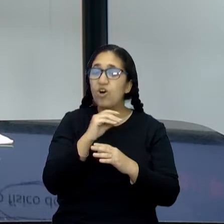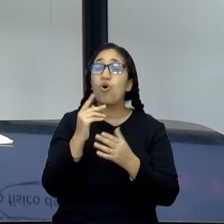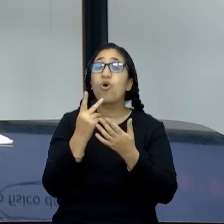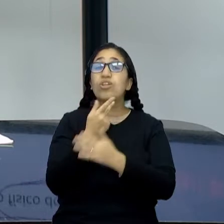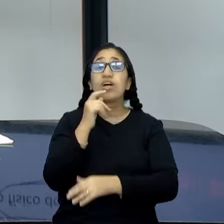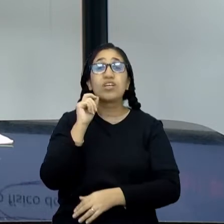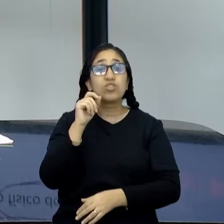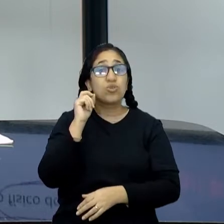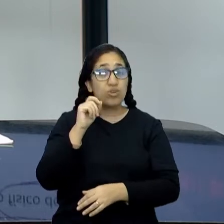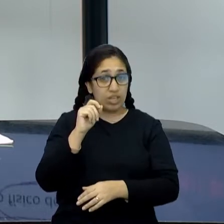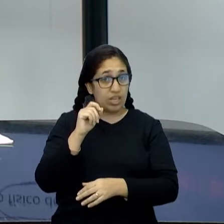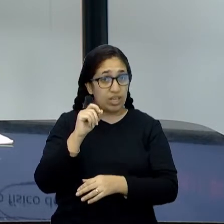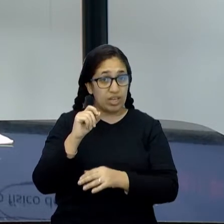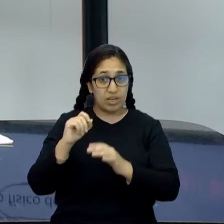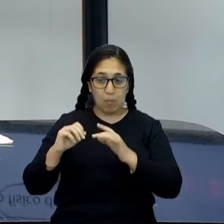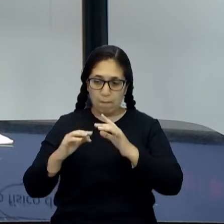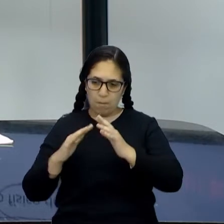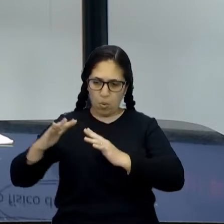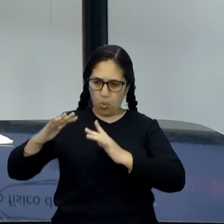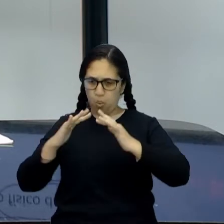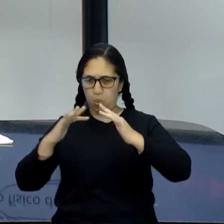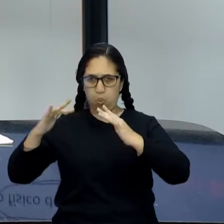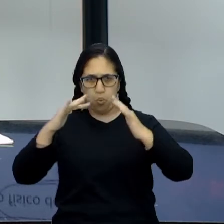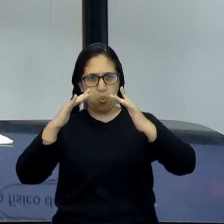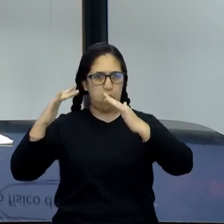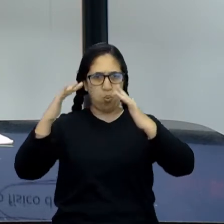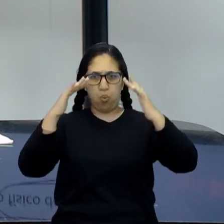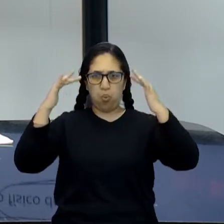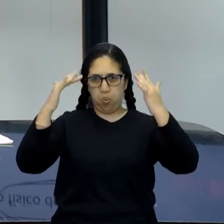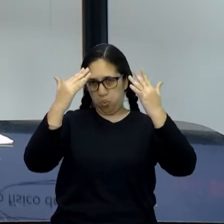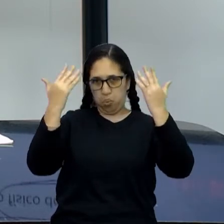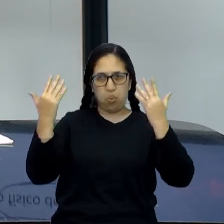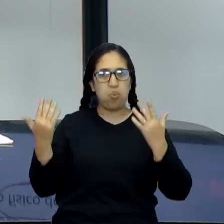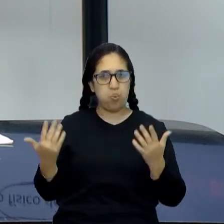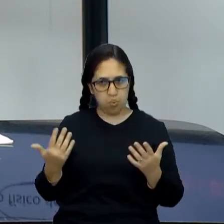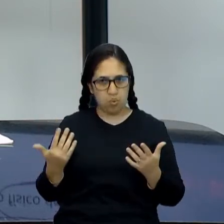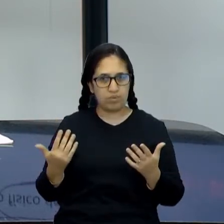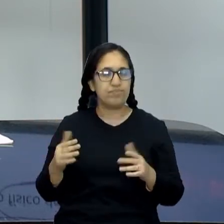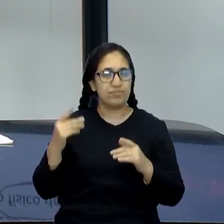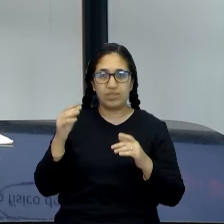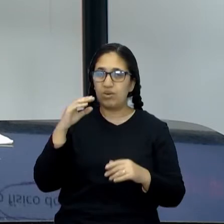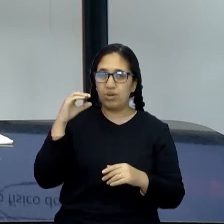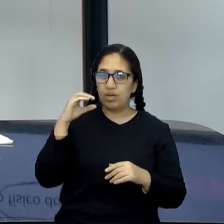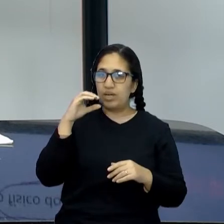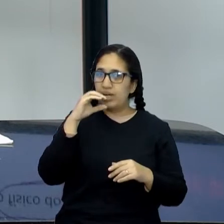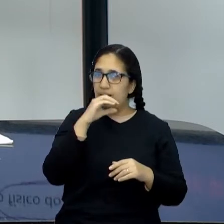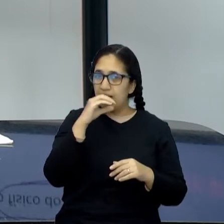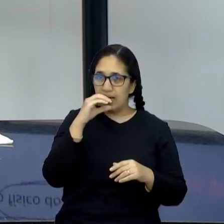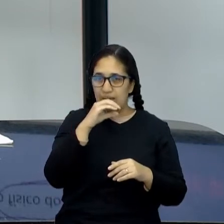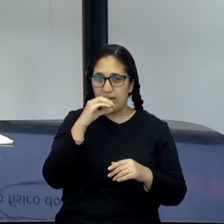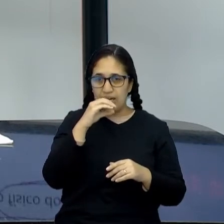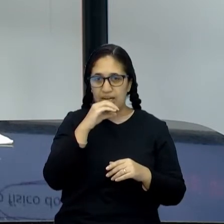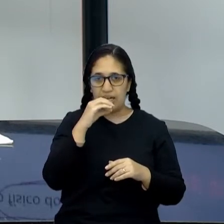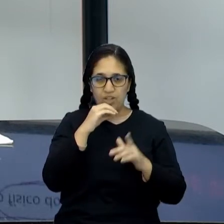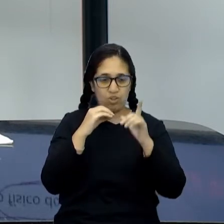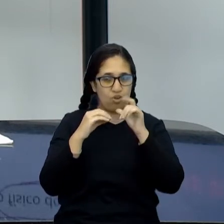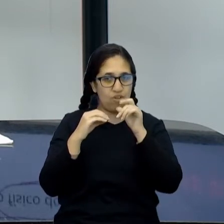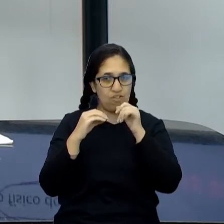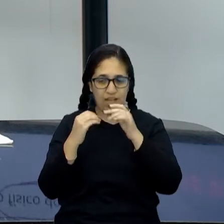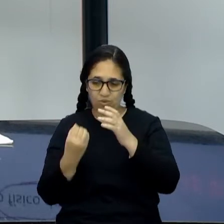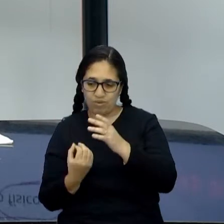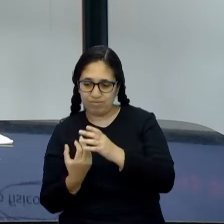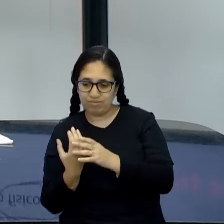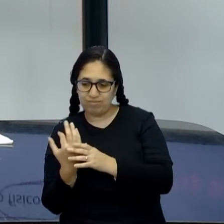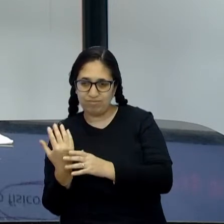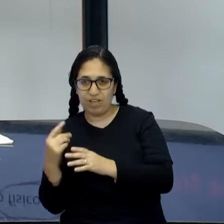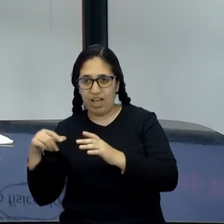Acontece, então, esse transo de energia por meio de convecção, né? O calor desta água é transmitido aqui pro